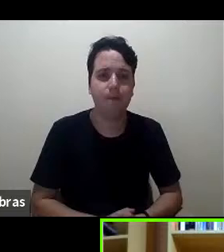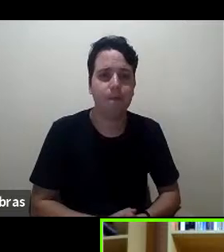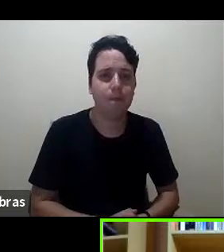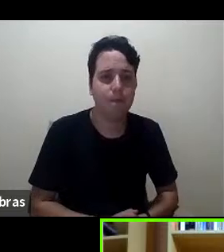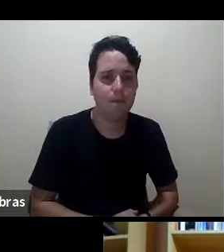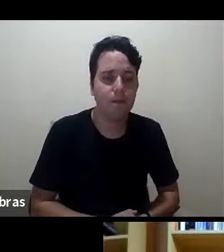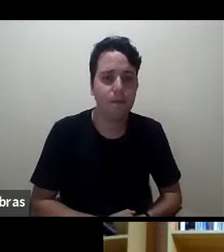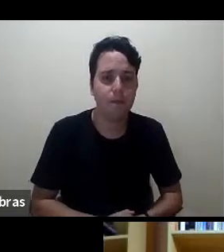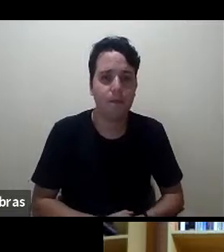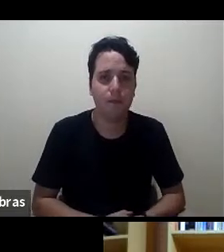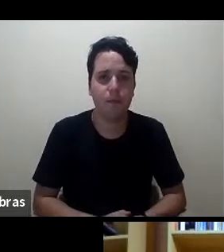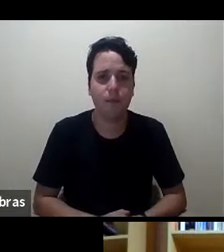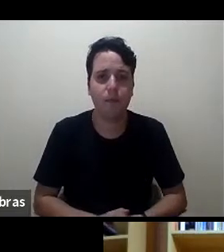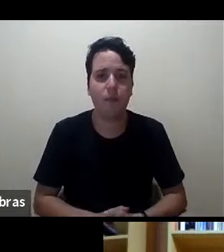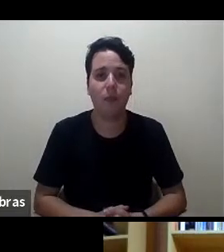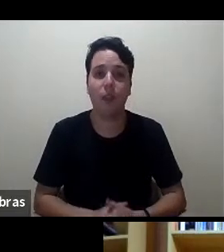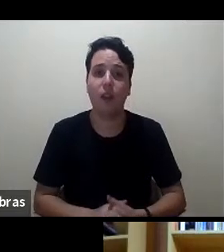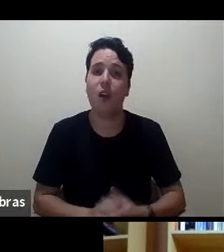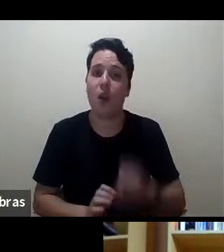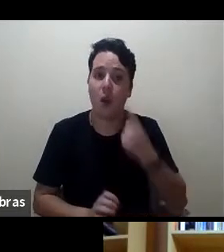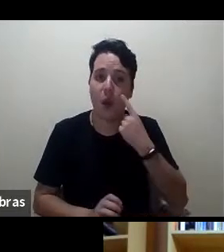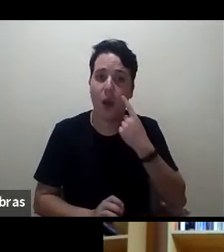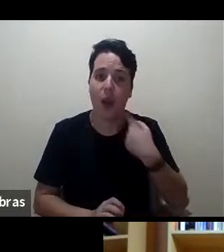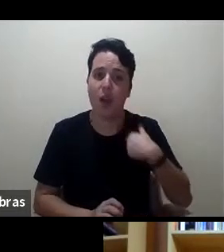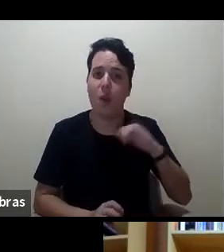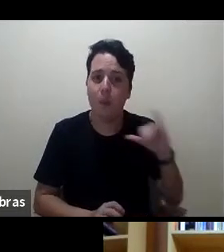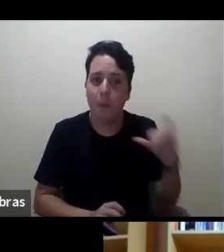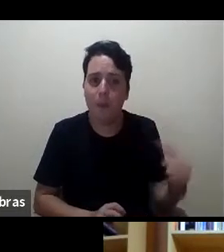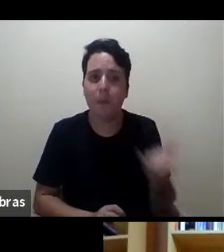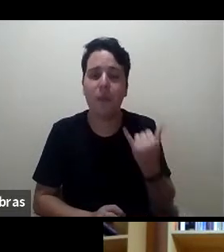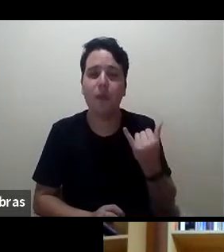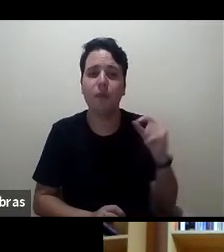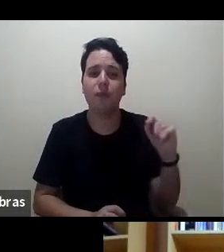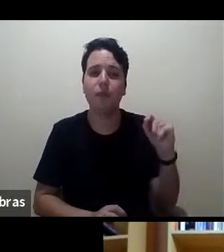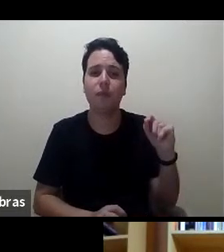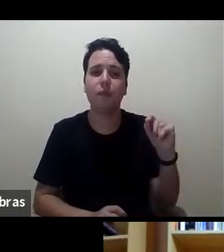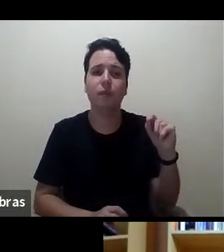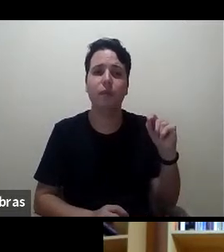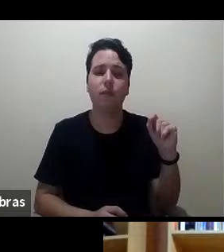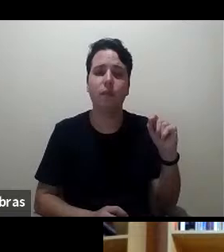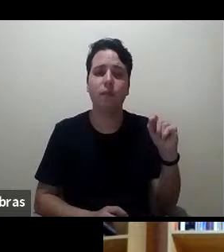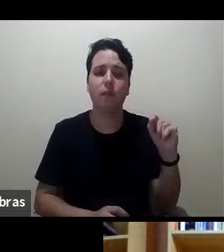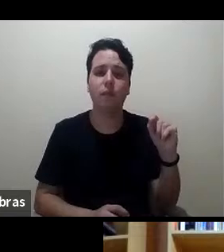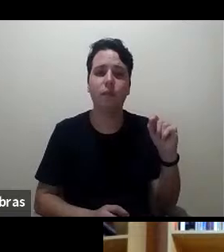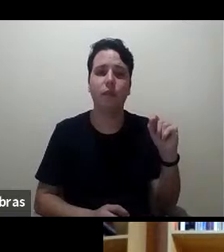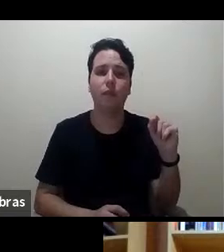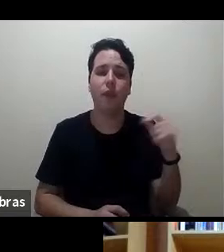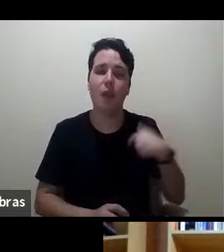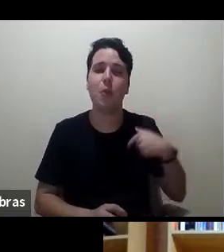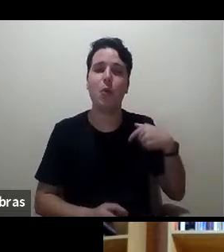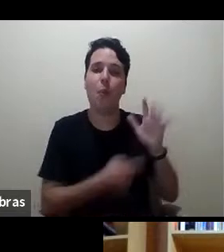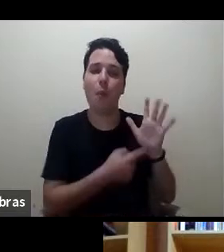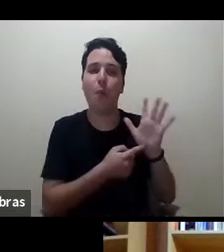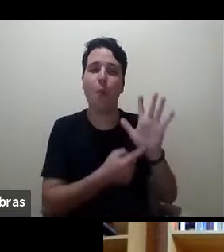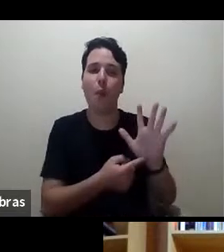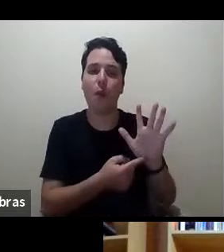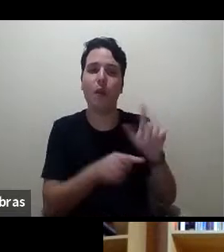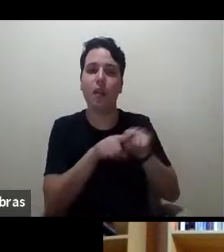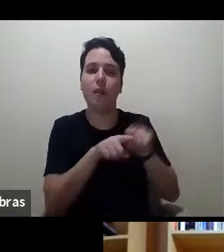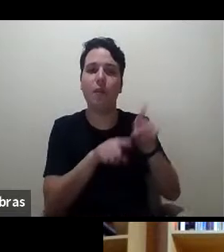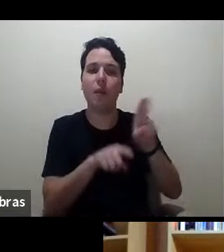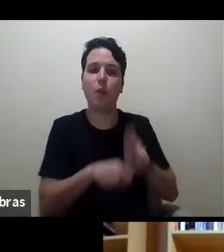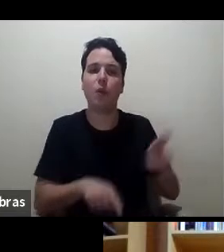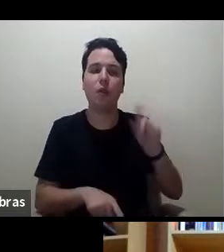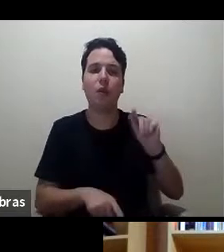Olha, eu vou aproveitar para trazer, usar da minha leitura do